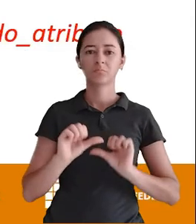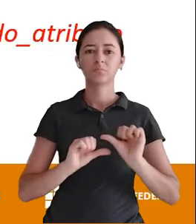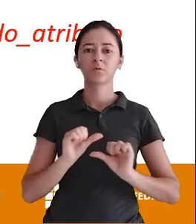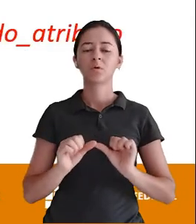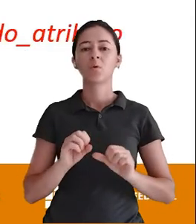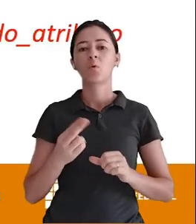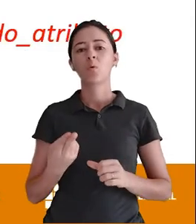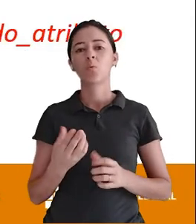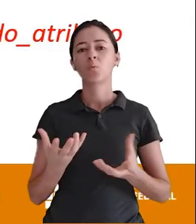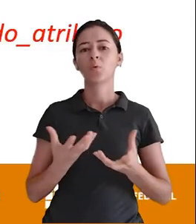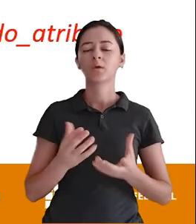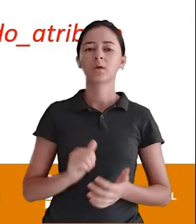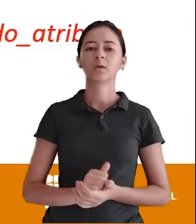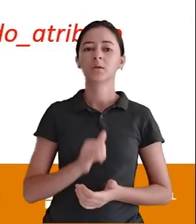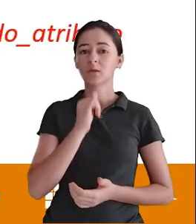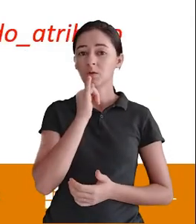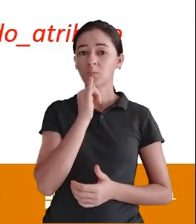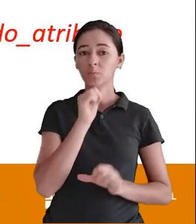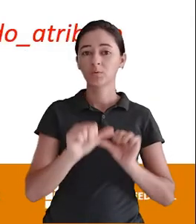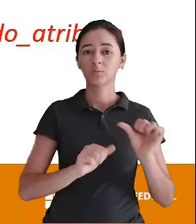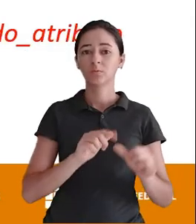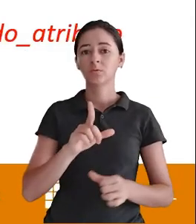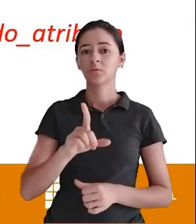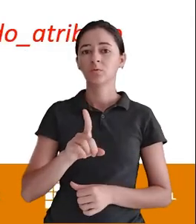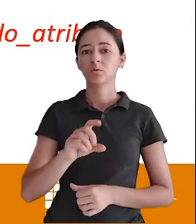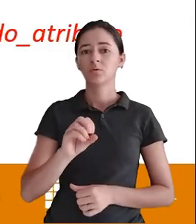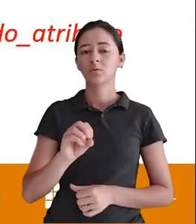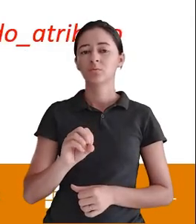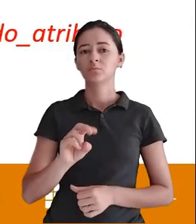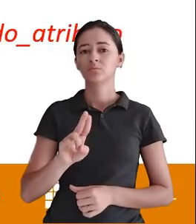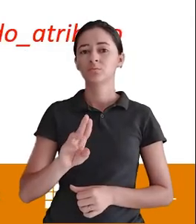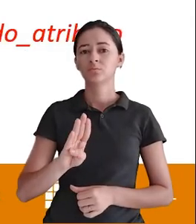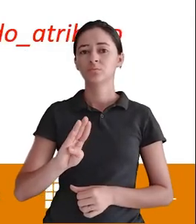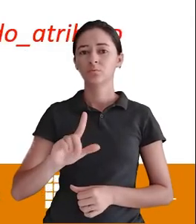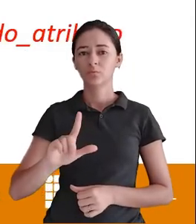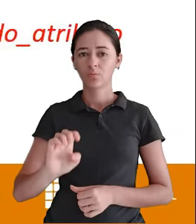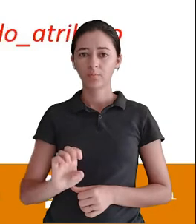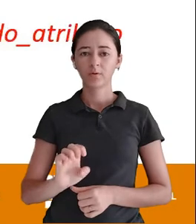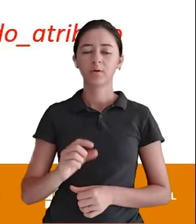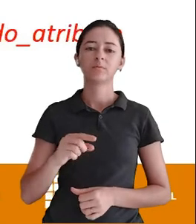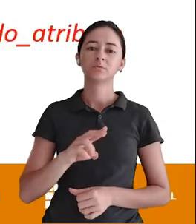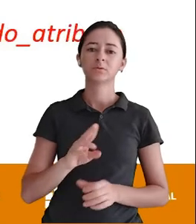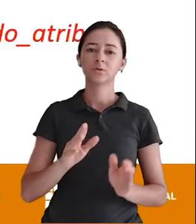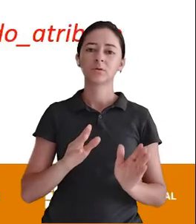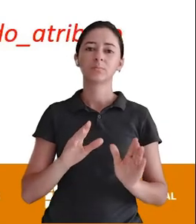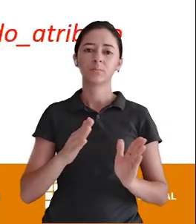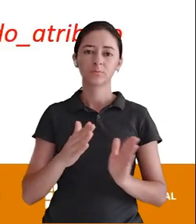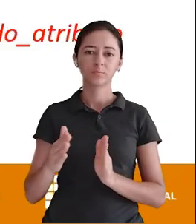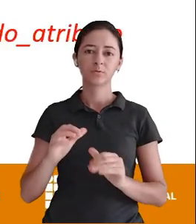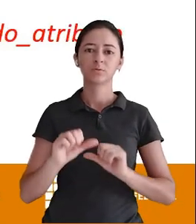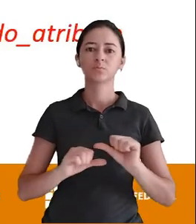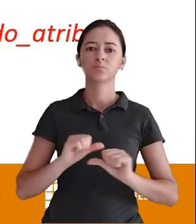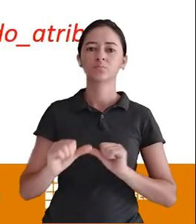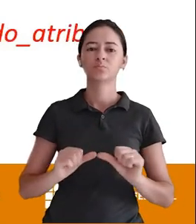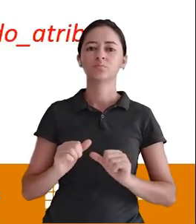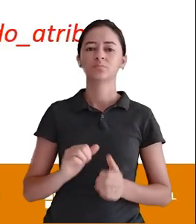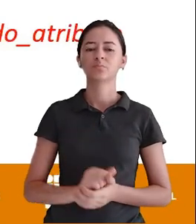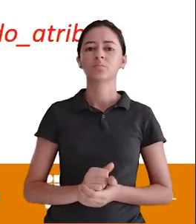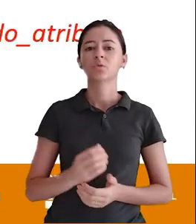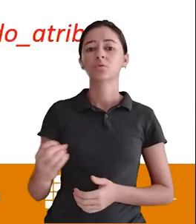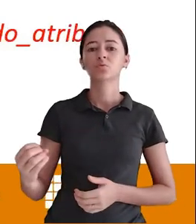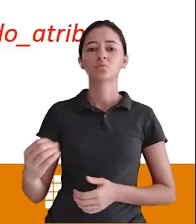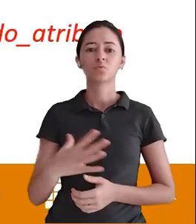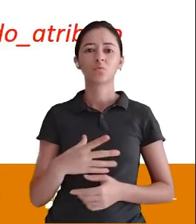double Por alguma razão Então você vem aqui E espaço Muda pra double Aqui Então o novo Tipo